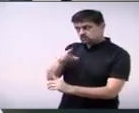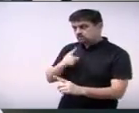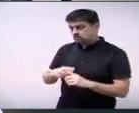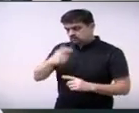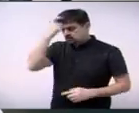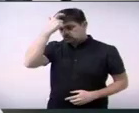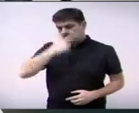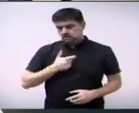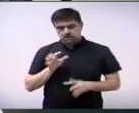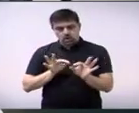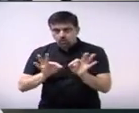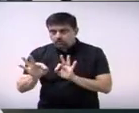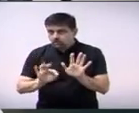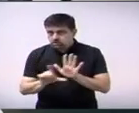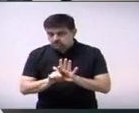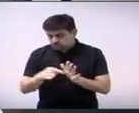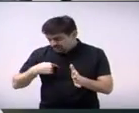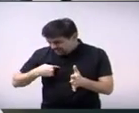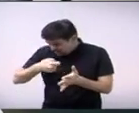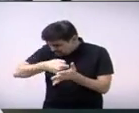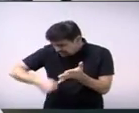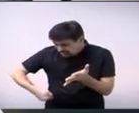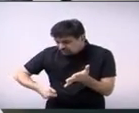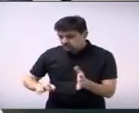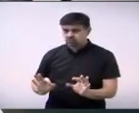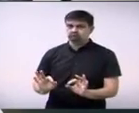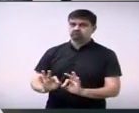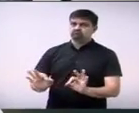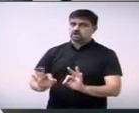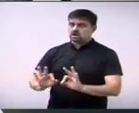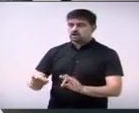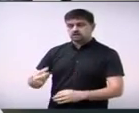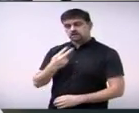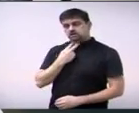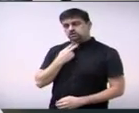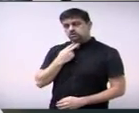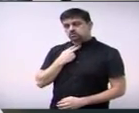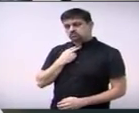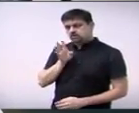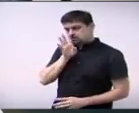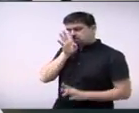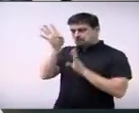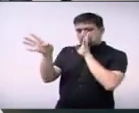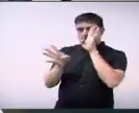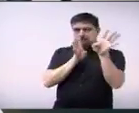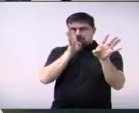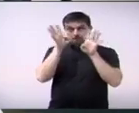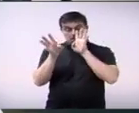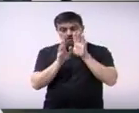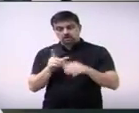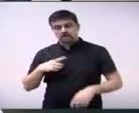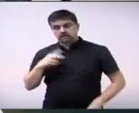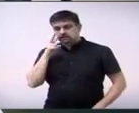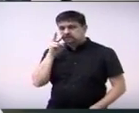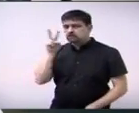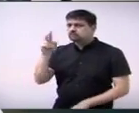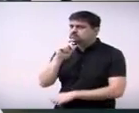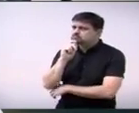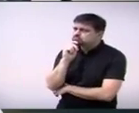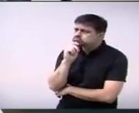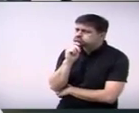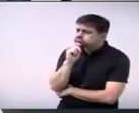autor do projeto eu não tenho legitimidade para absolutamente nada que foram ditos fatos que foram